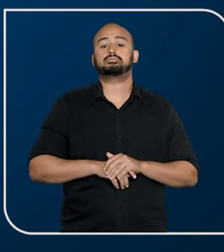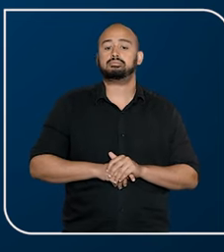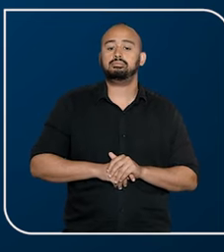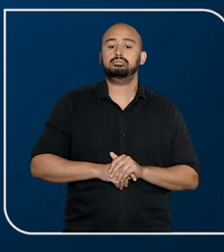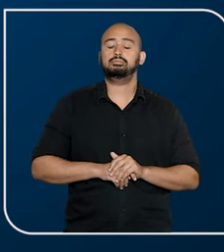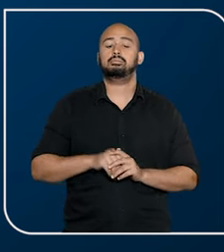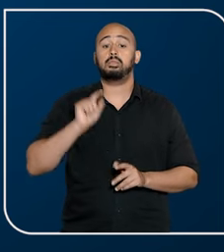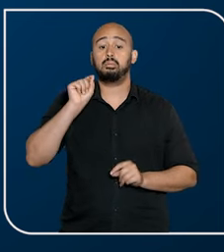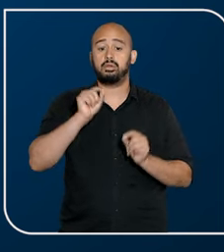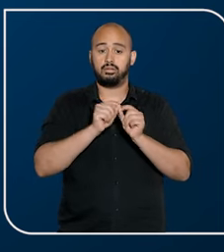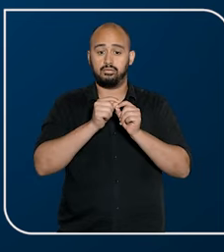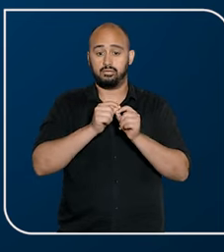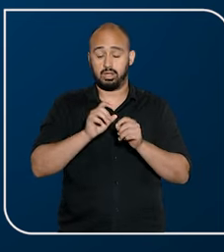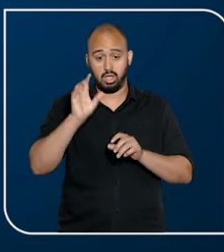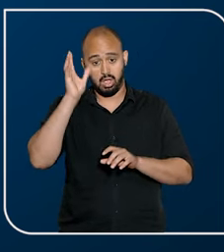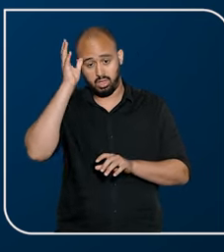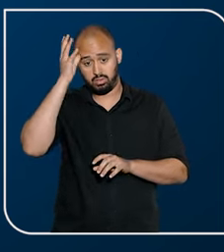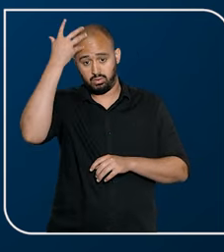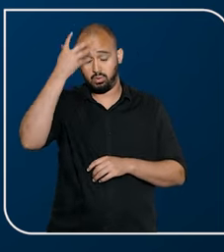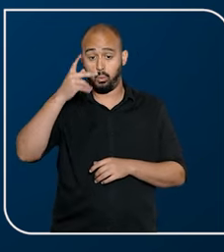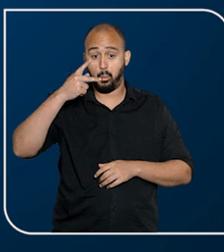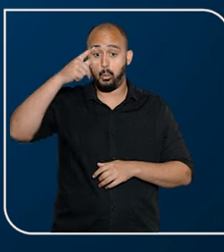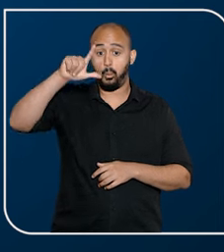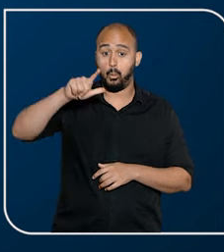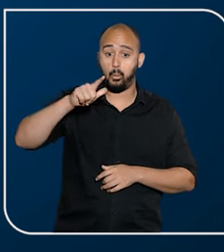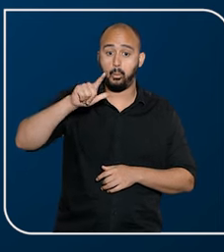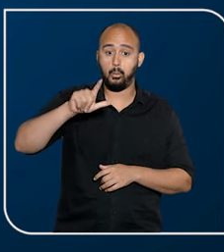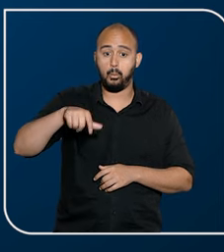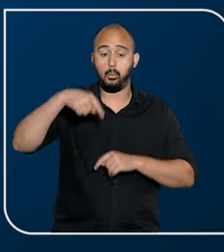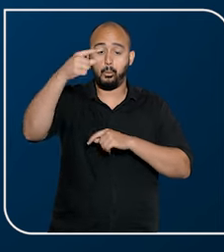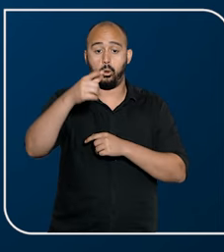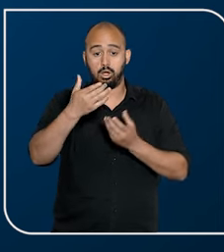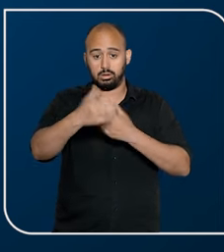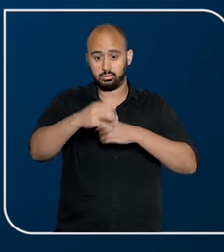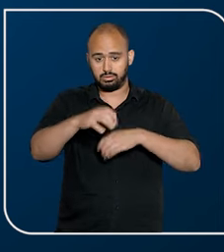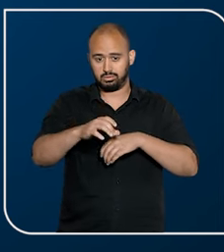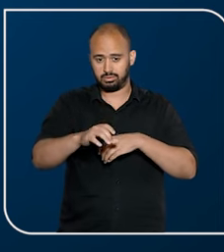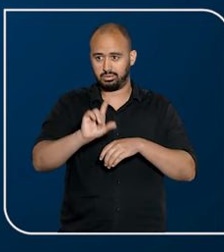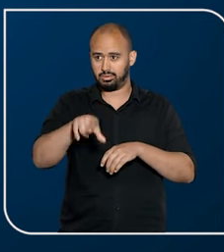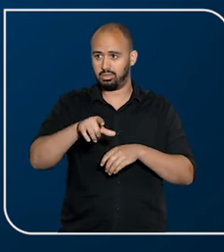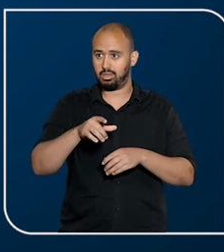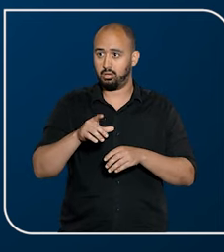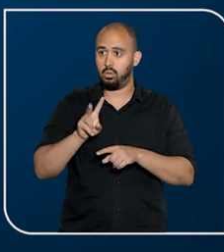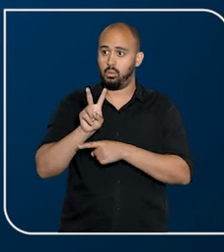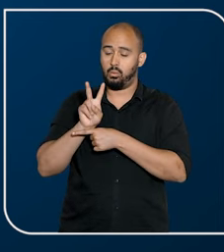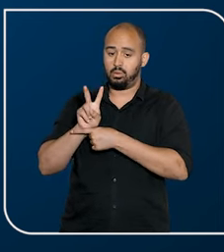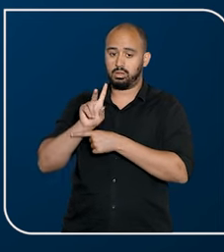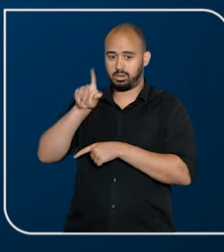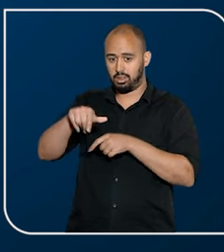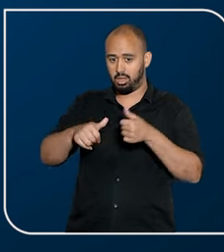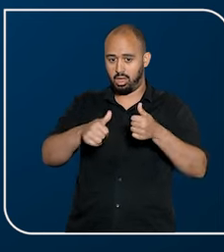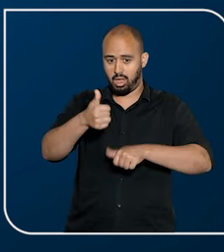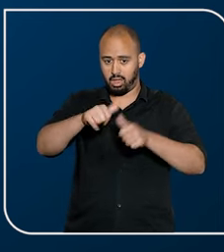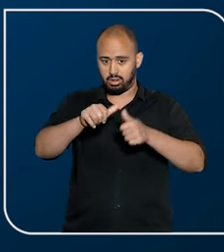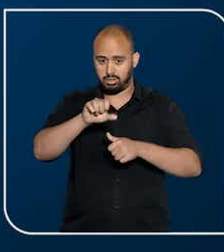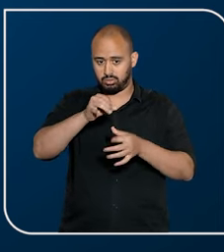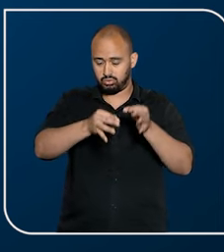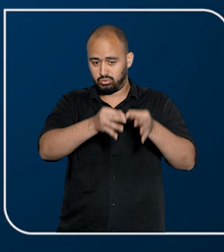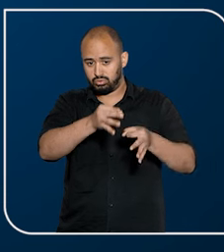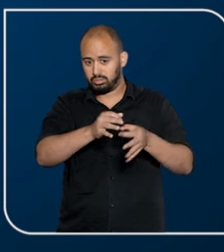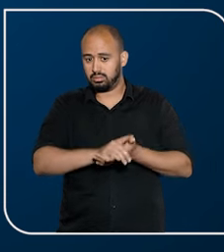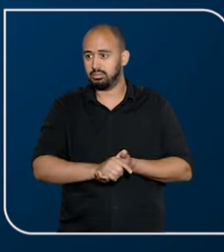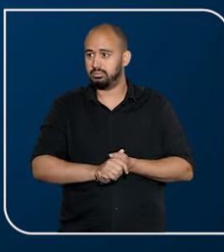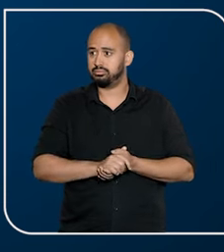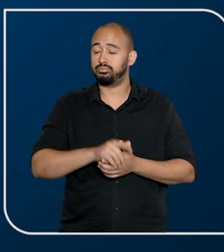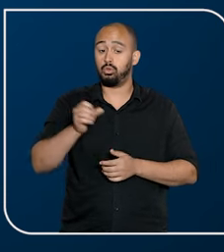promoção de eventos, o SEBRASP, para a realização do próximo concurso público para a formação de cadastro de reserva de analista